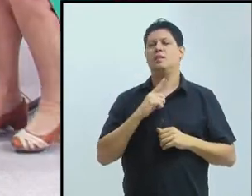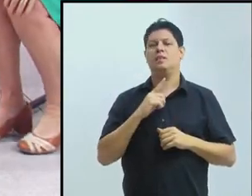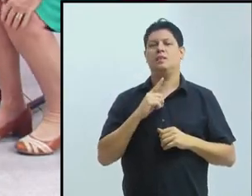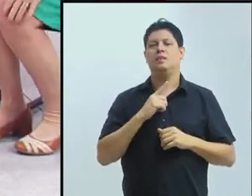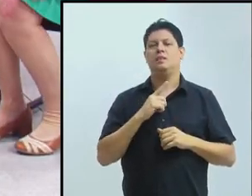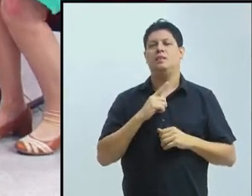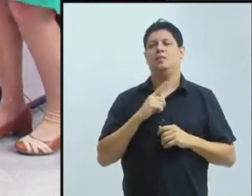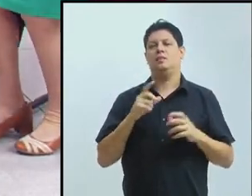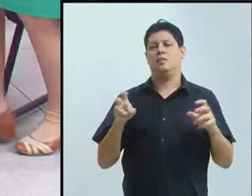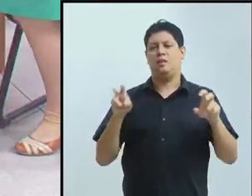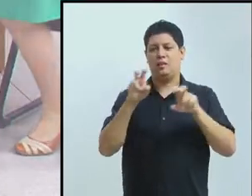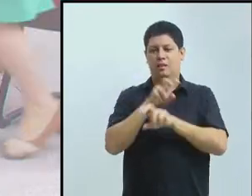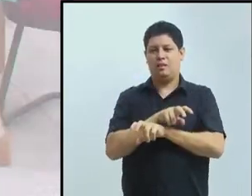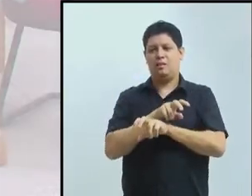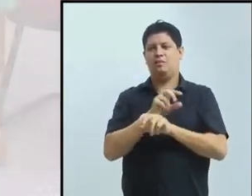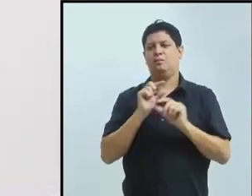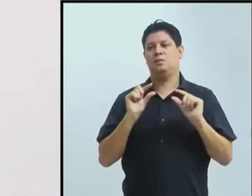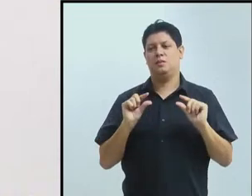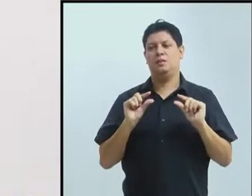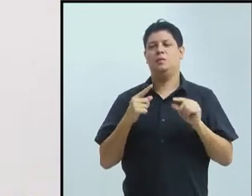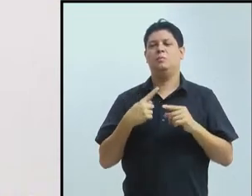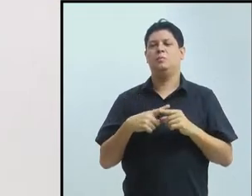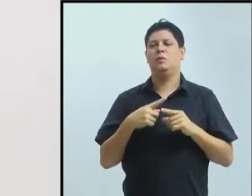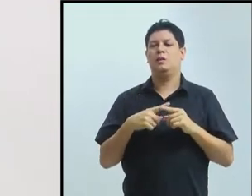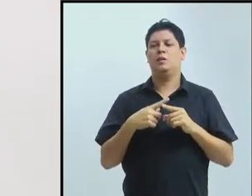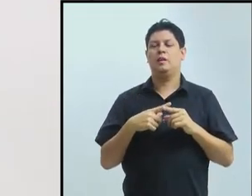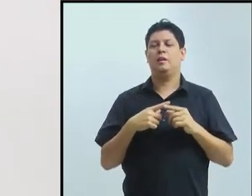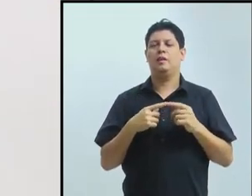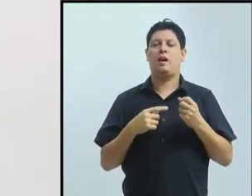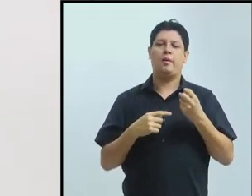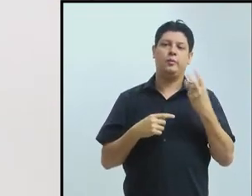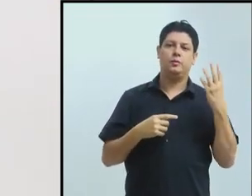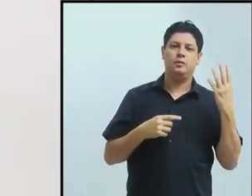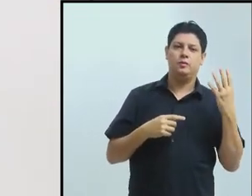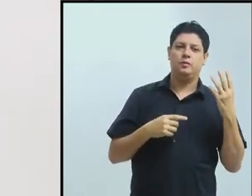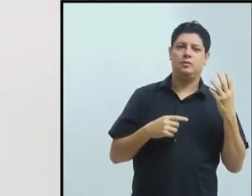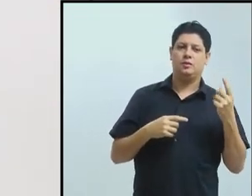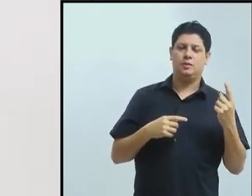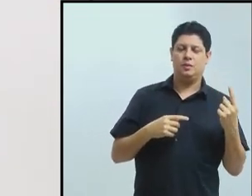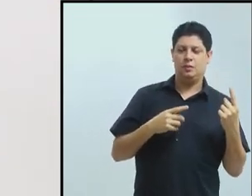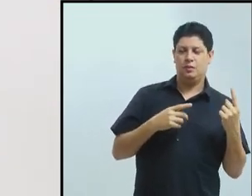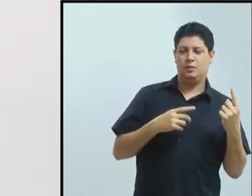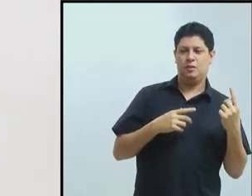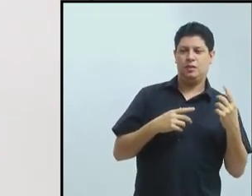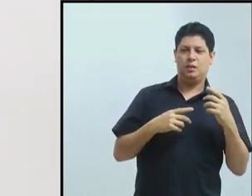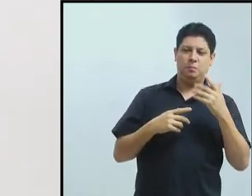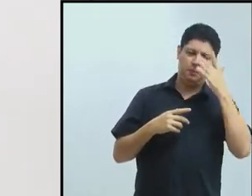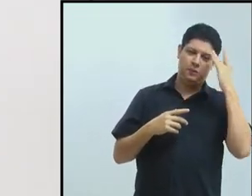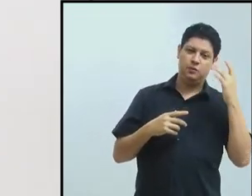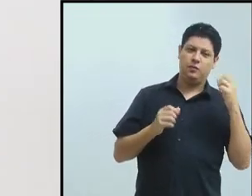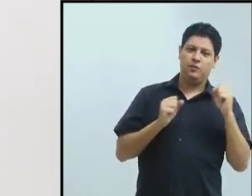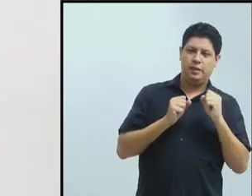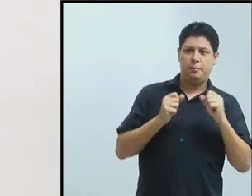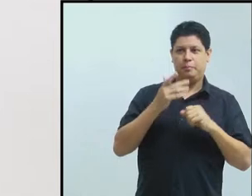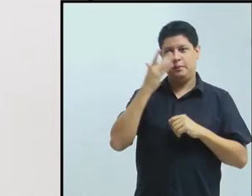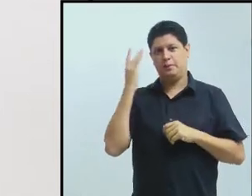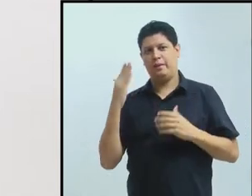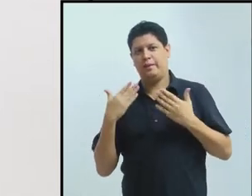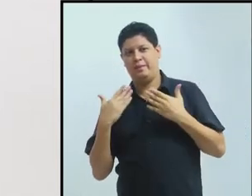Se liga, quem senta ali morre de frio. É a dança das cadeiras aqui. Pronto.